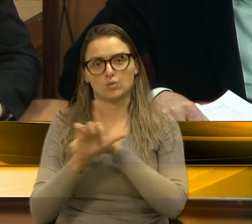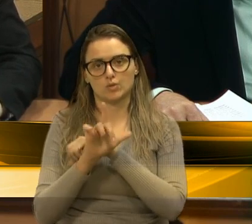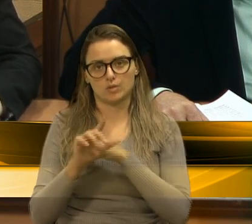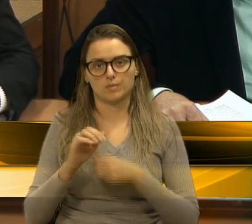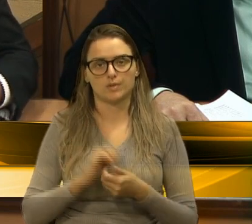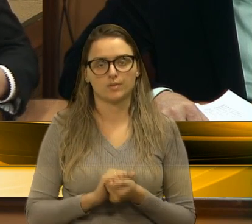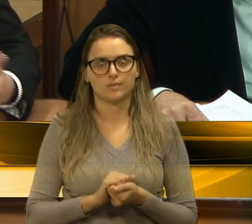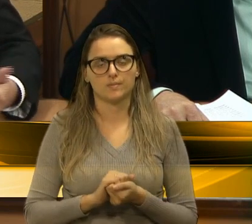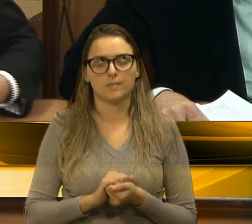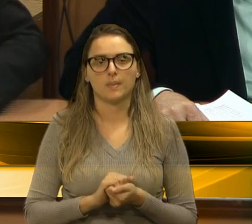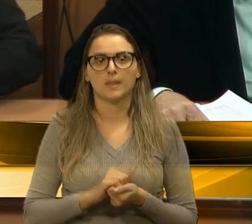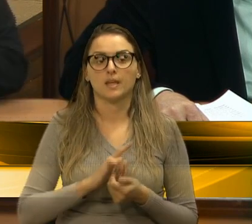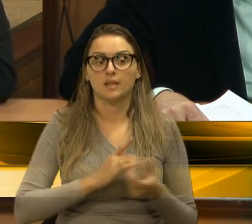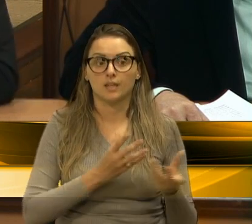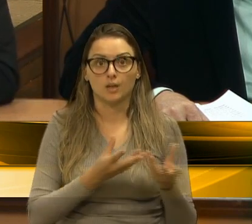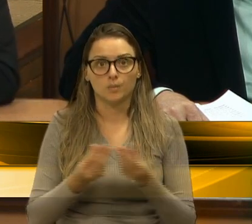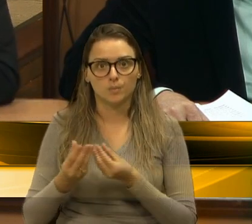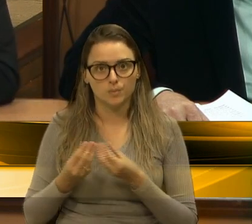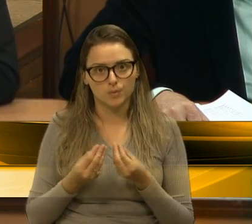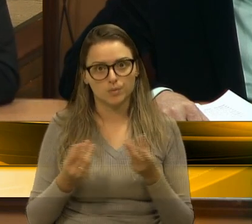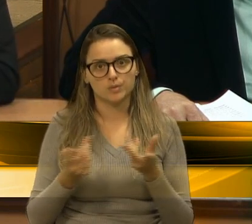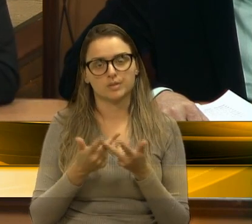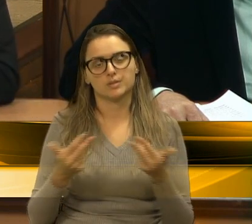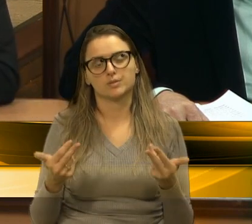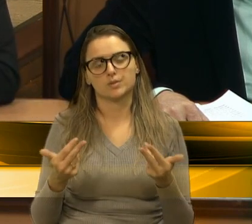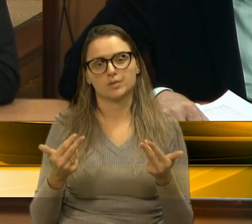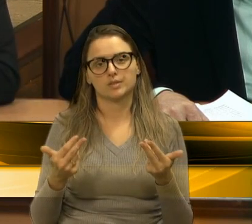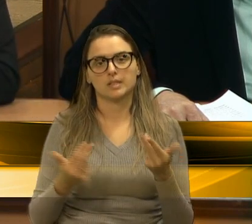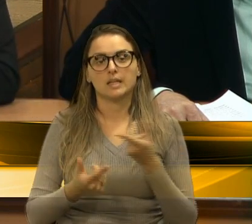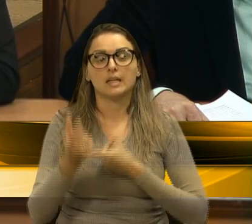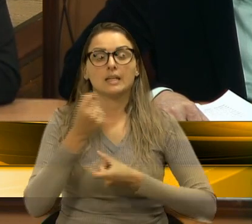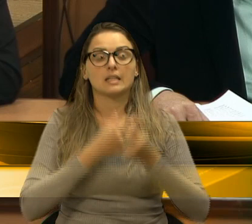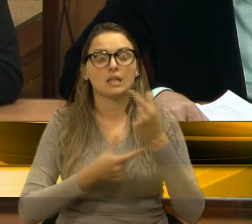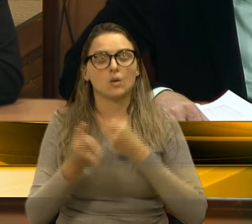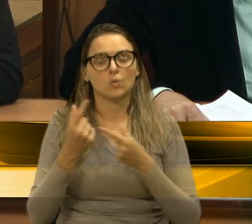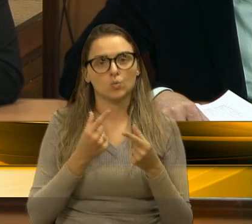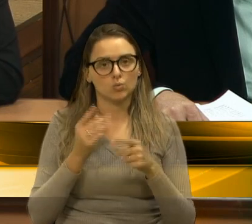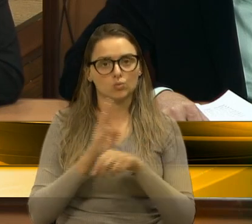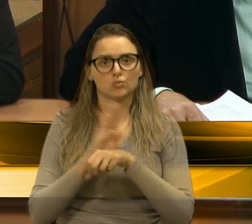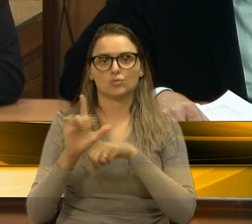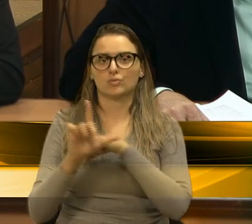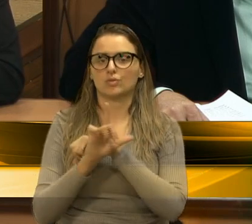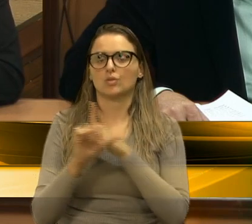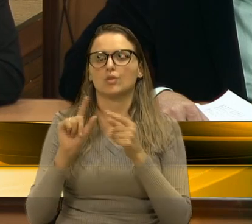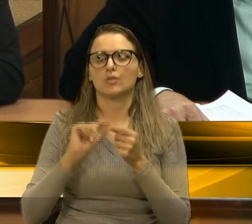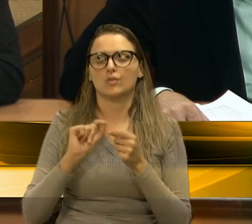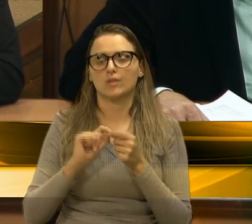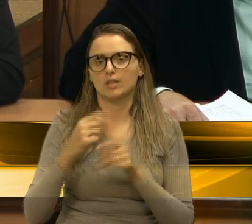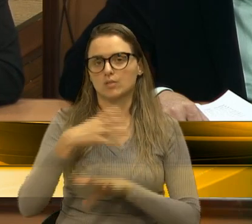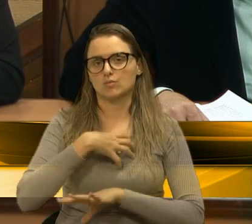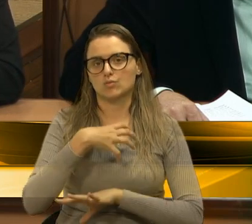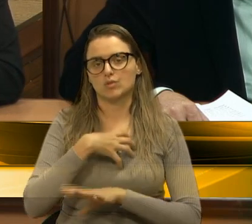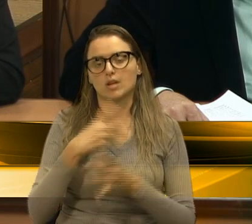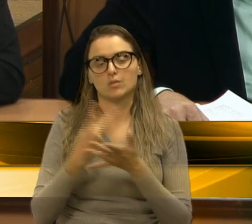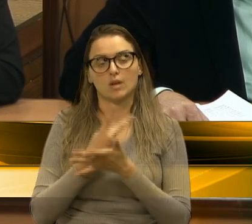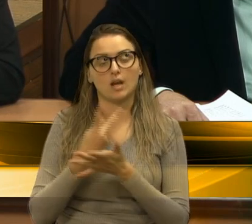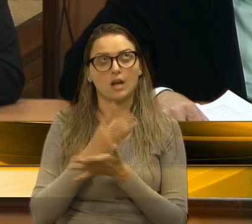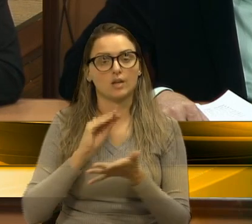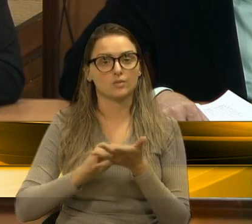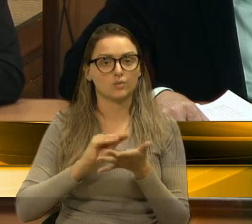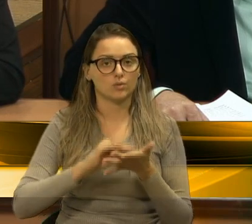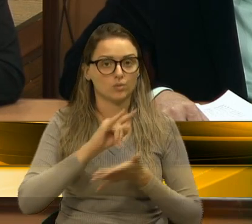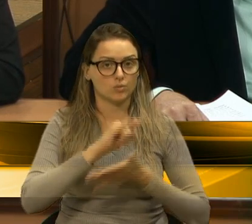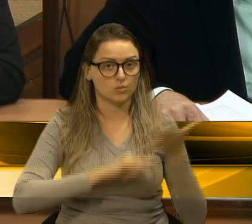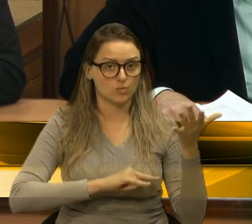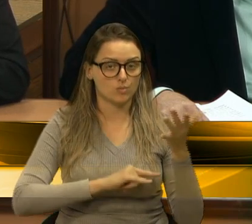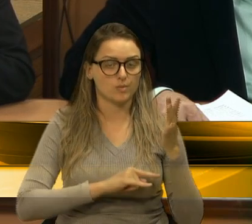Muitas são as vezes que alguns loteadores fizeram de uma forma irregular esses loteamentos